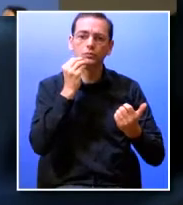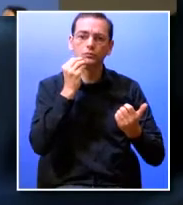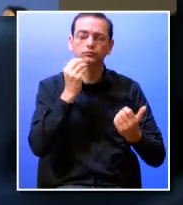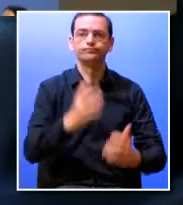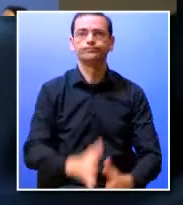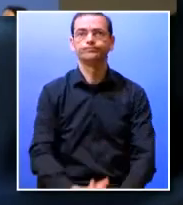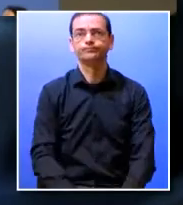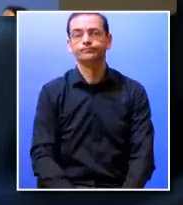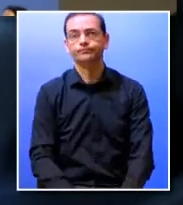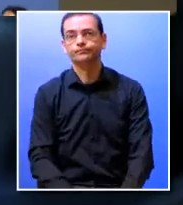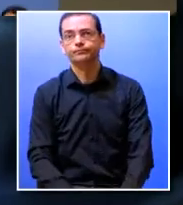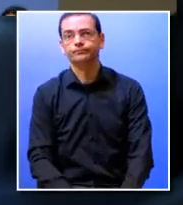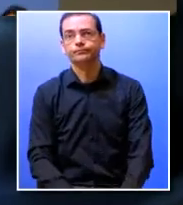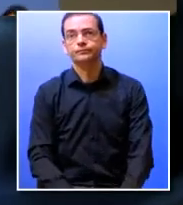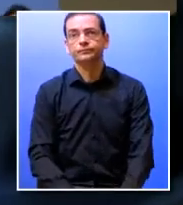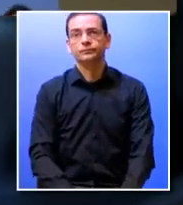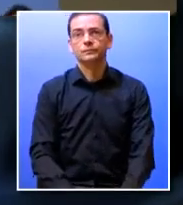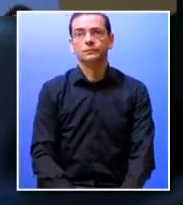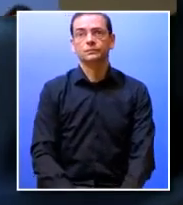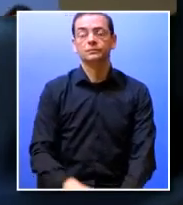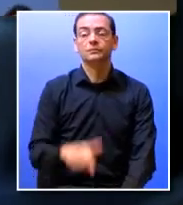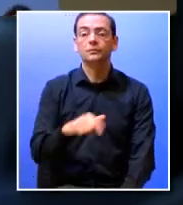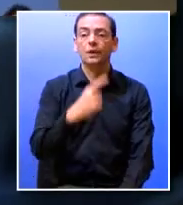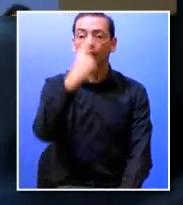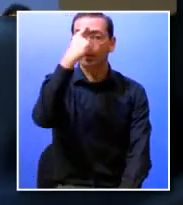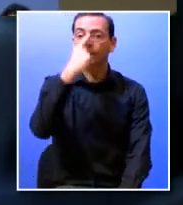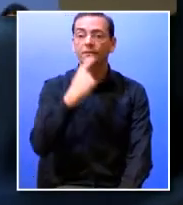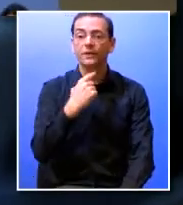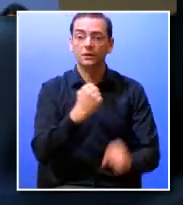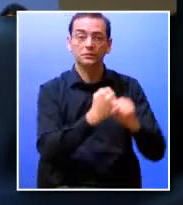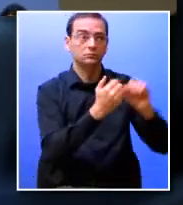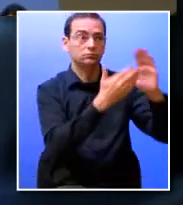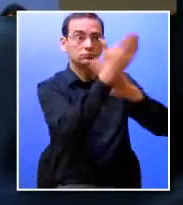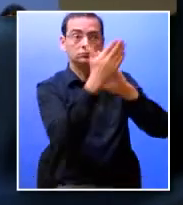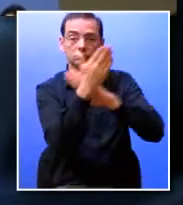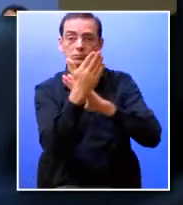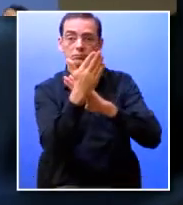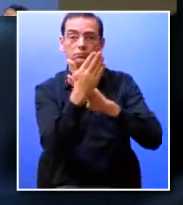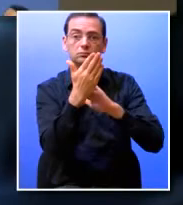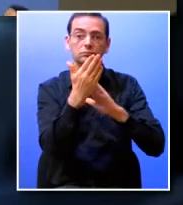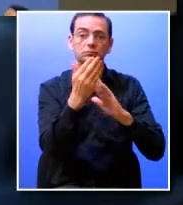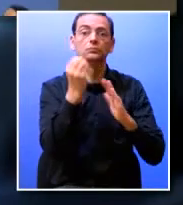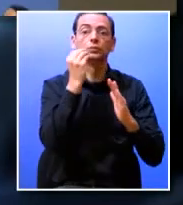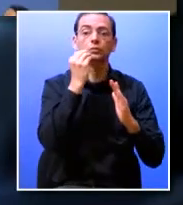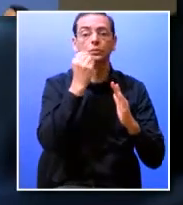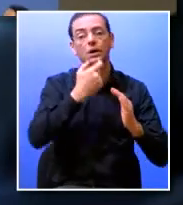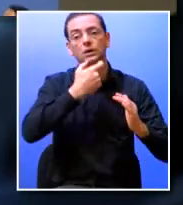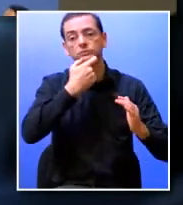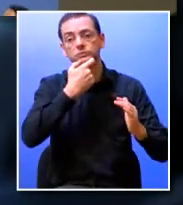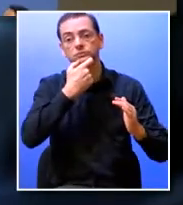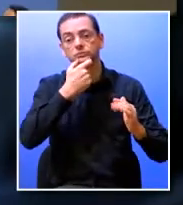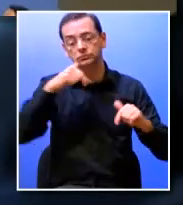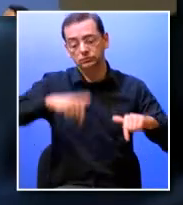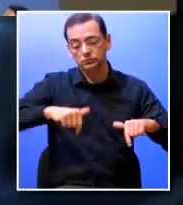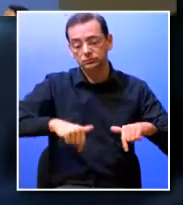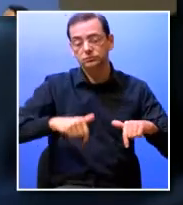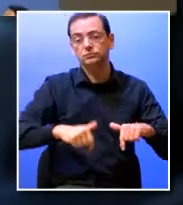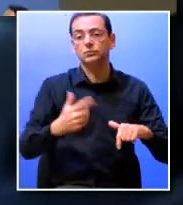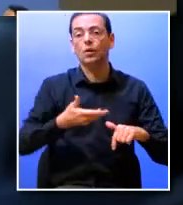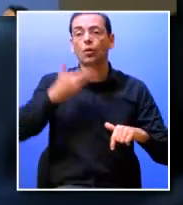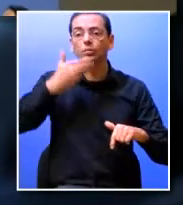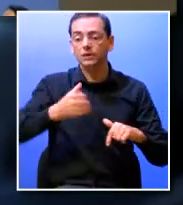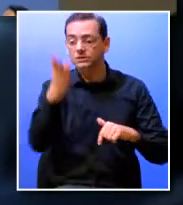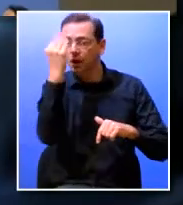acreditamos também que este perfil de saída só é possível de estarem preparados para a vida e para o mundo do trabalho através do desenvolvimento de